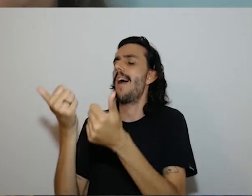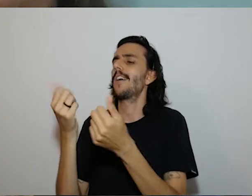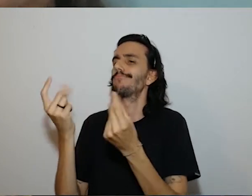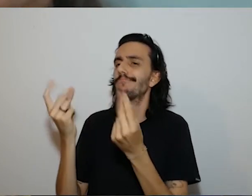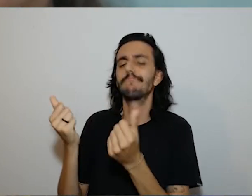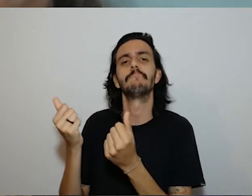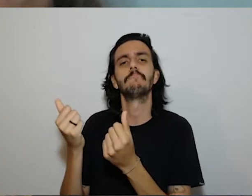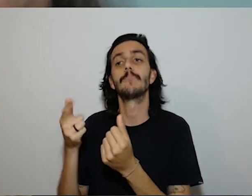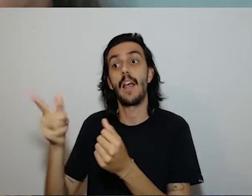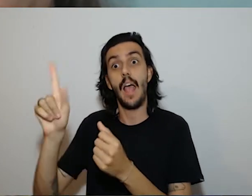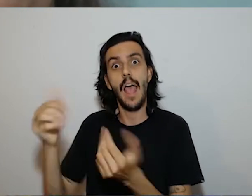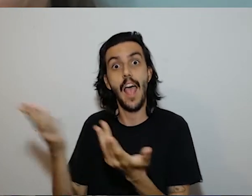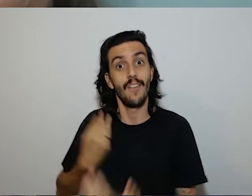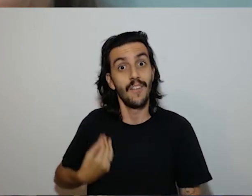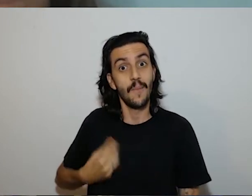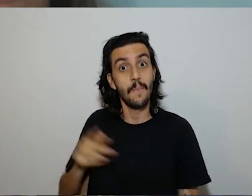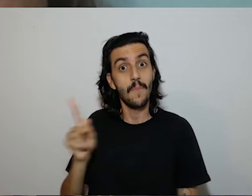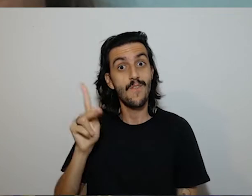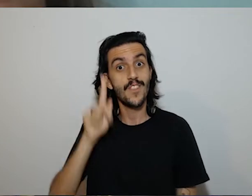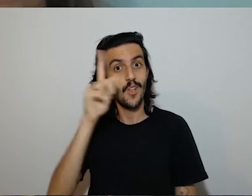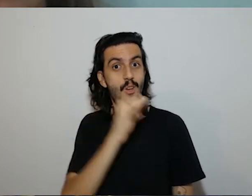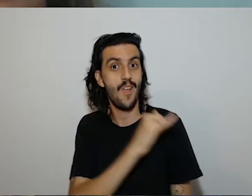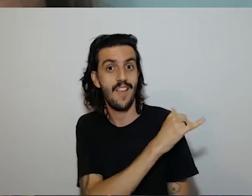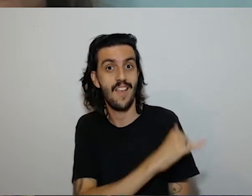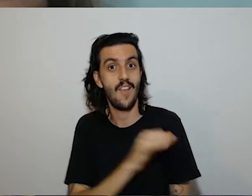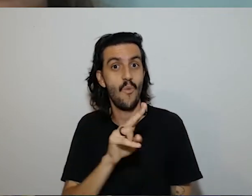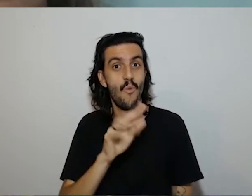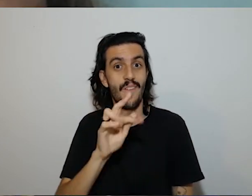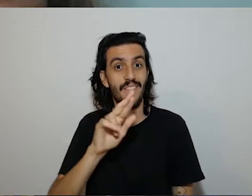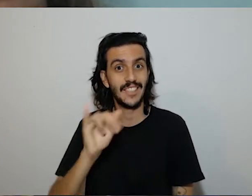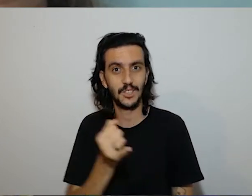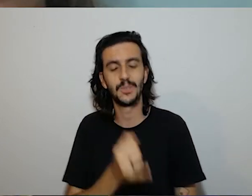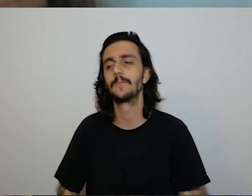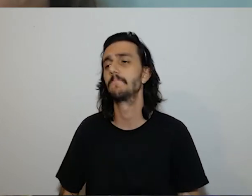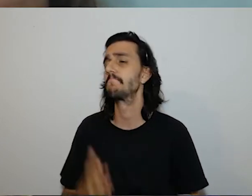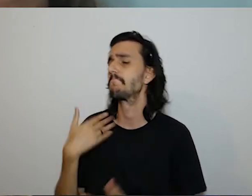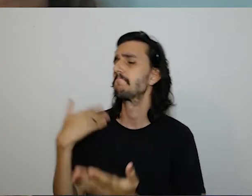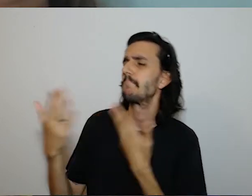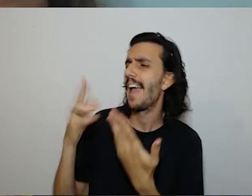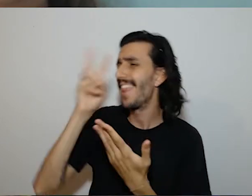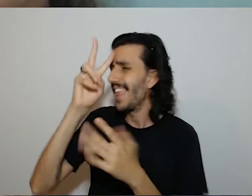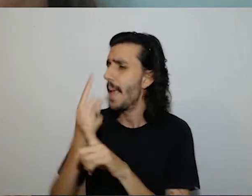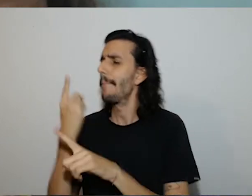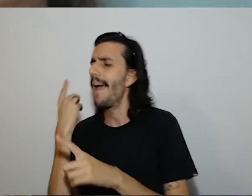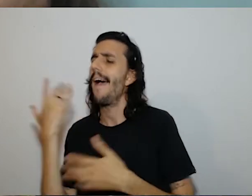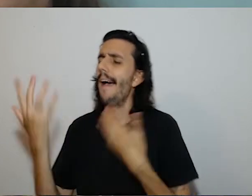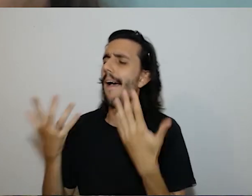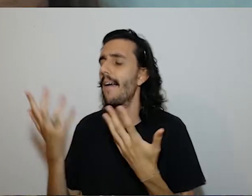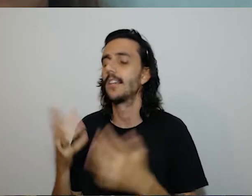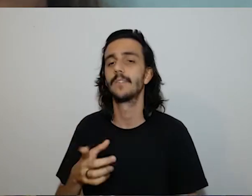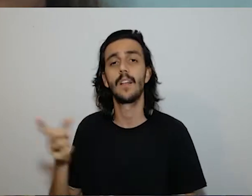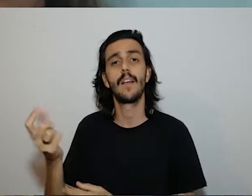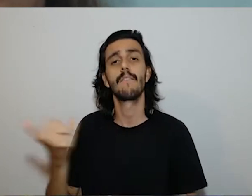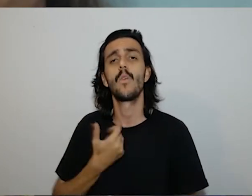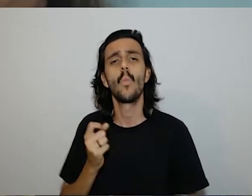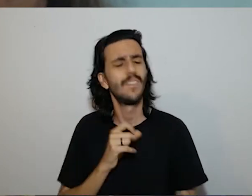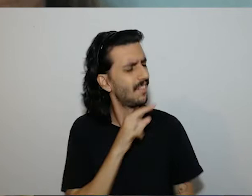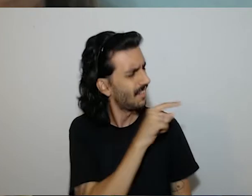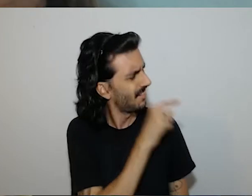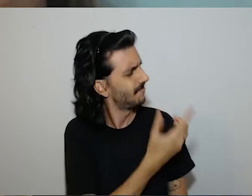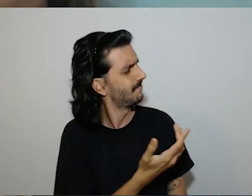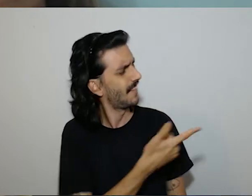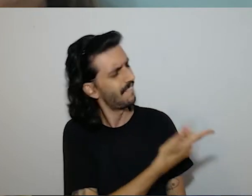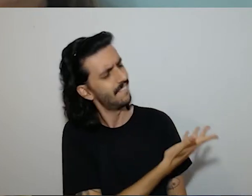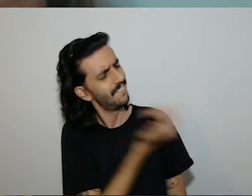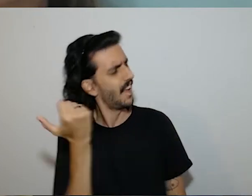dava aula na ufrj aí a gente ficou conversando lembrando da época da faculdade ela falou assim por que que